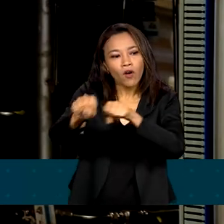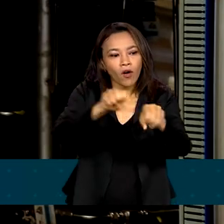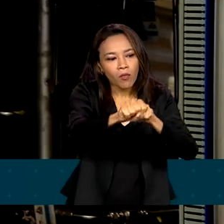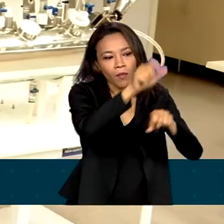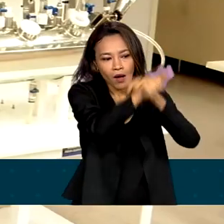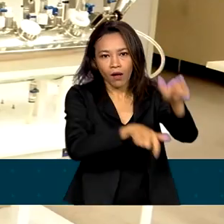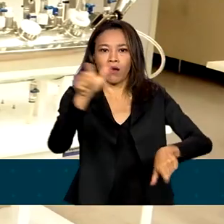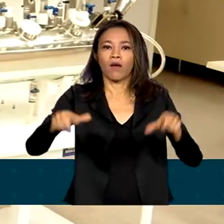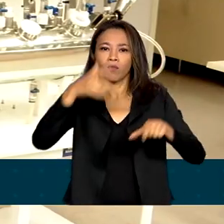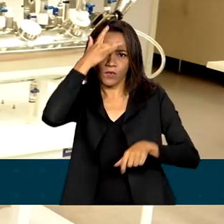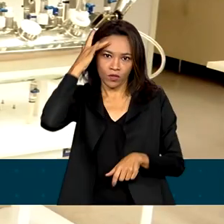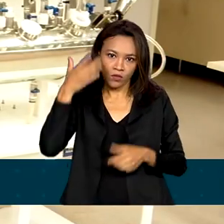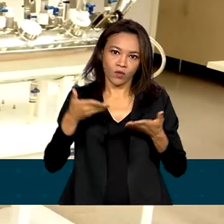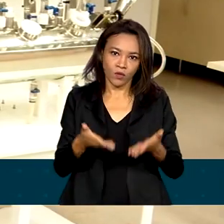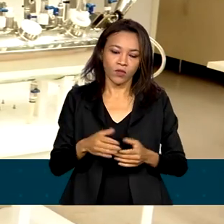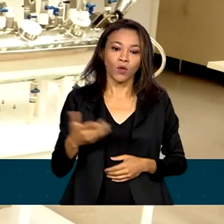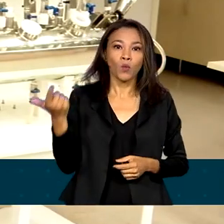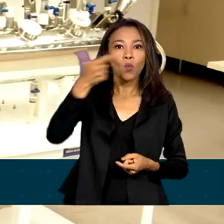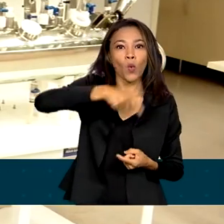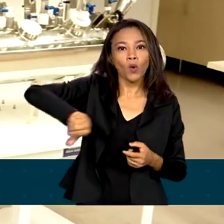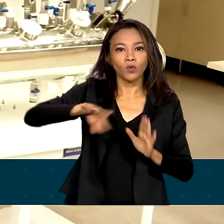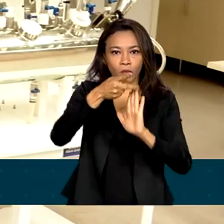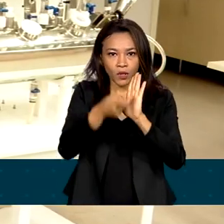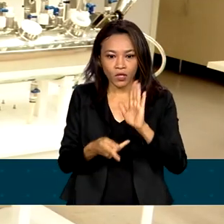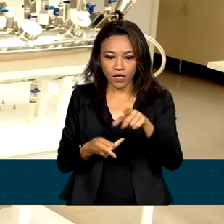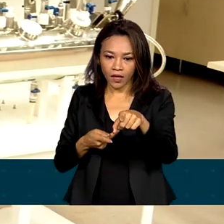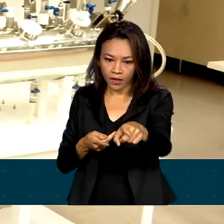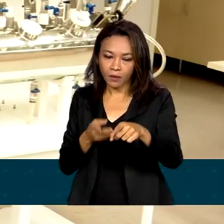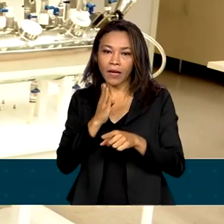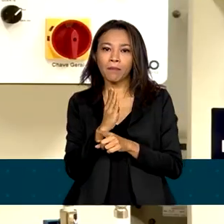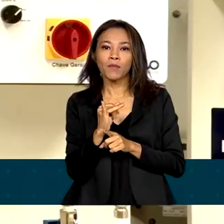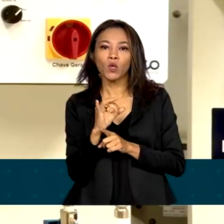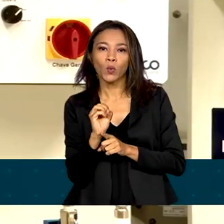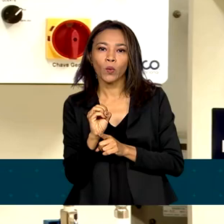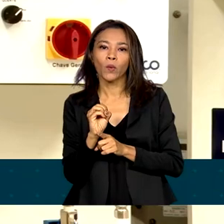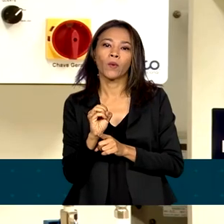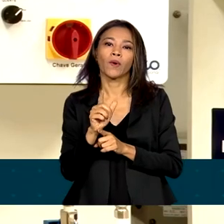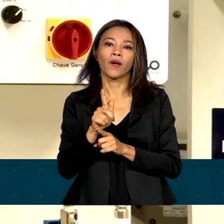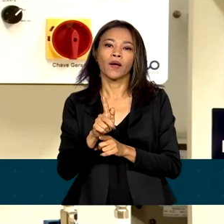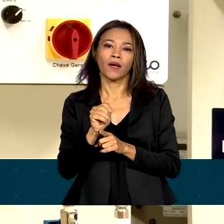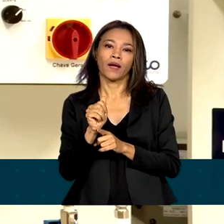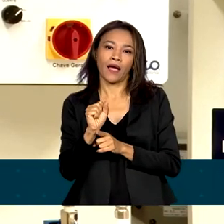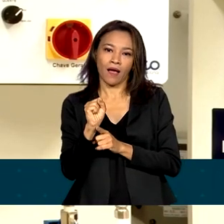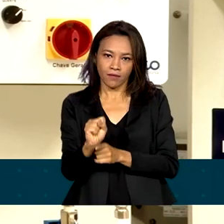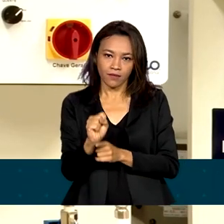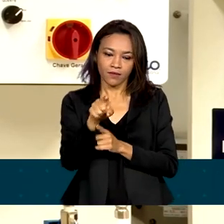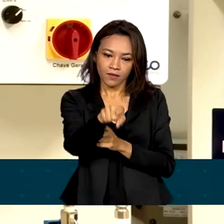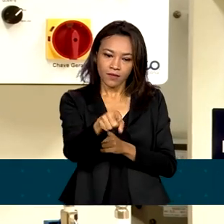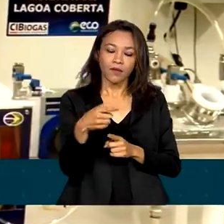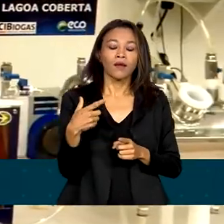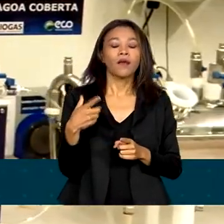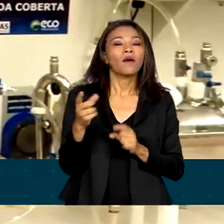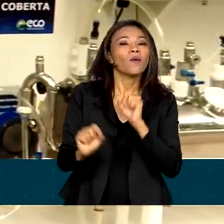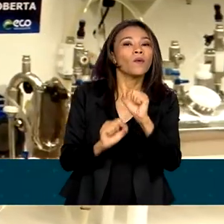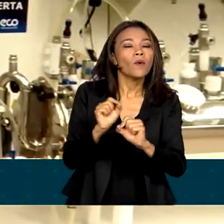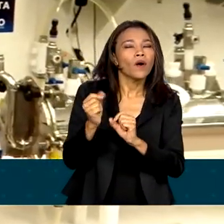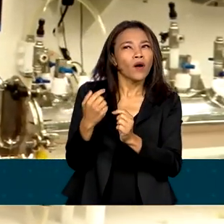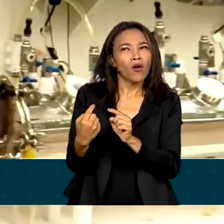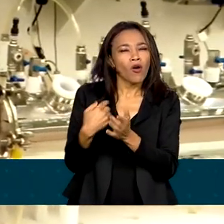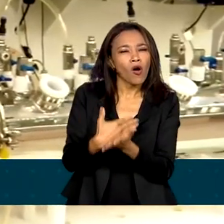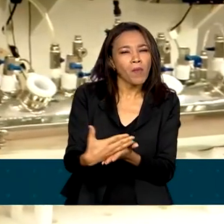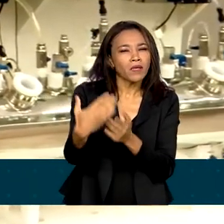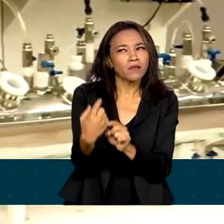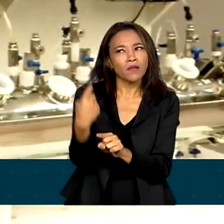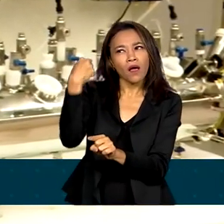ciência e tecnologia. Outro projeto é o de produção de biogás. As pesquisas sobre o assunto na Itaipu começaram há